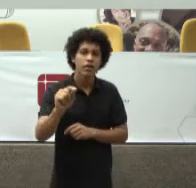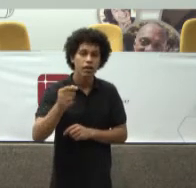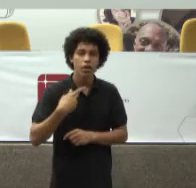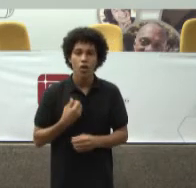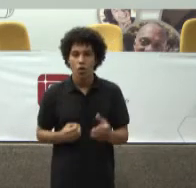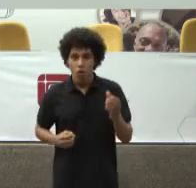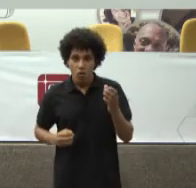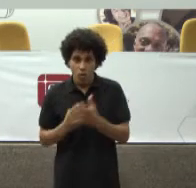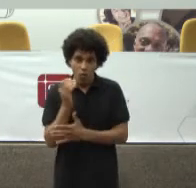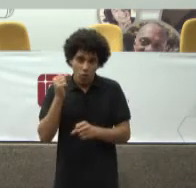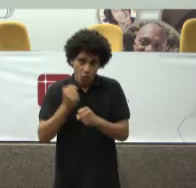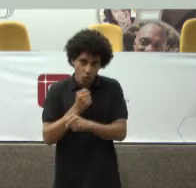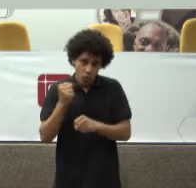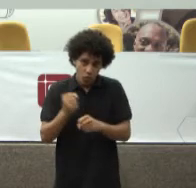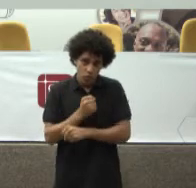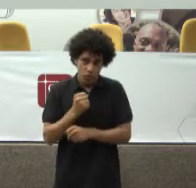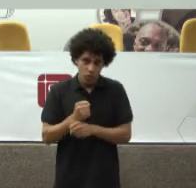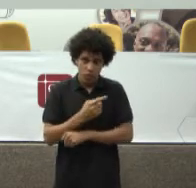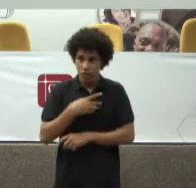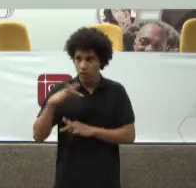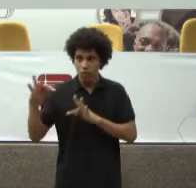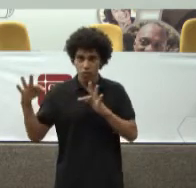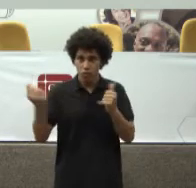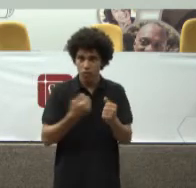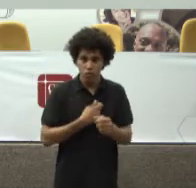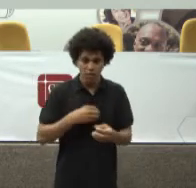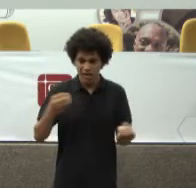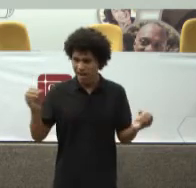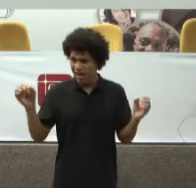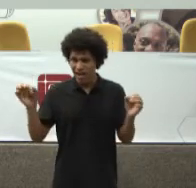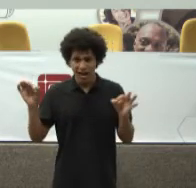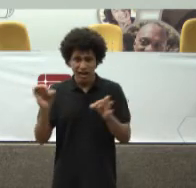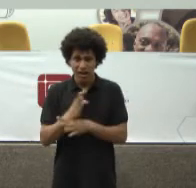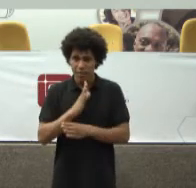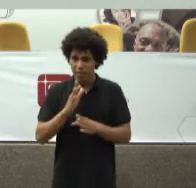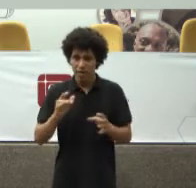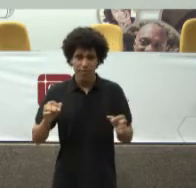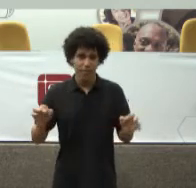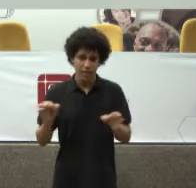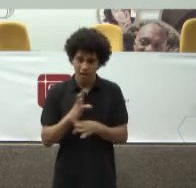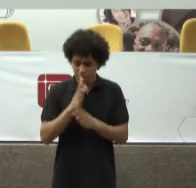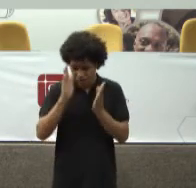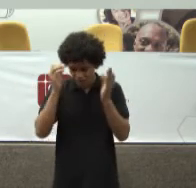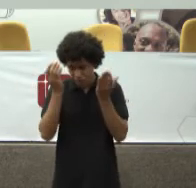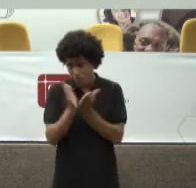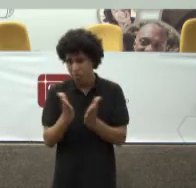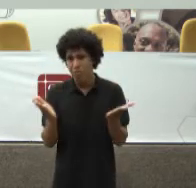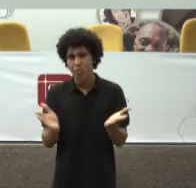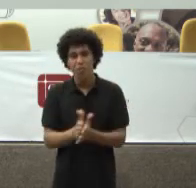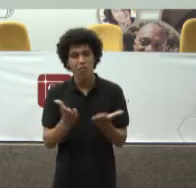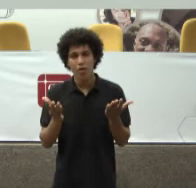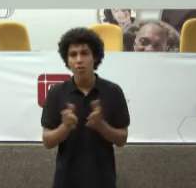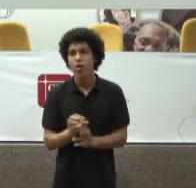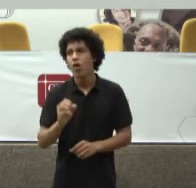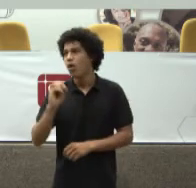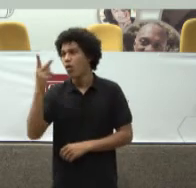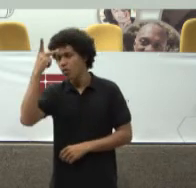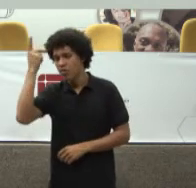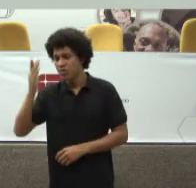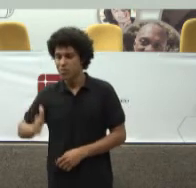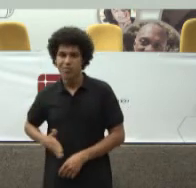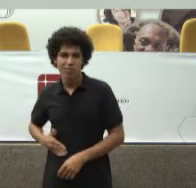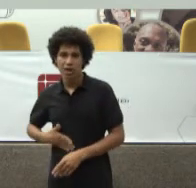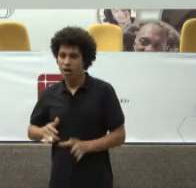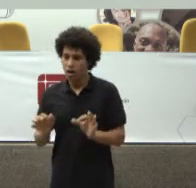Erradicar A pobreza A marginalização E reduzir As desigualdades Além do que A ideia De promover O bem